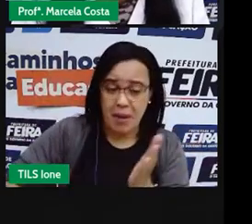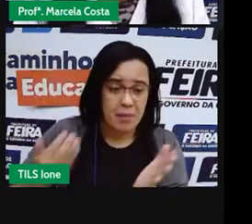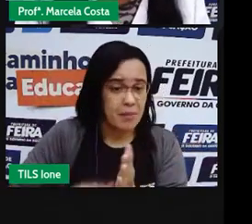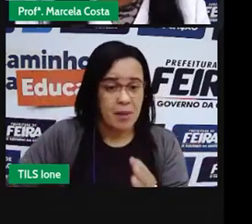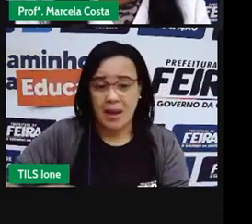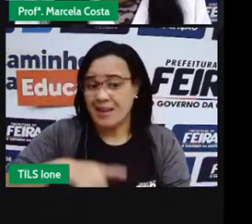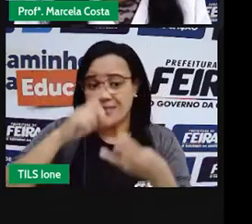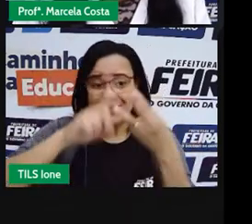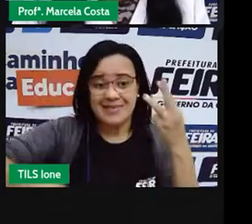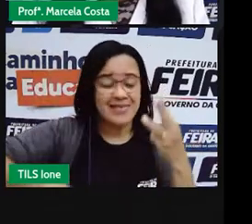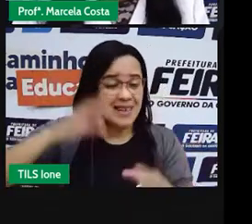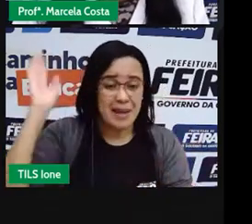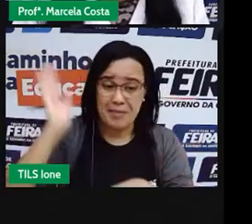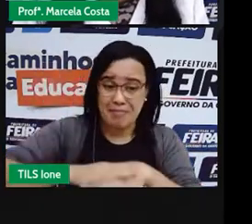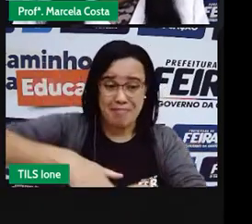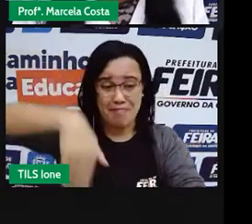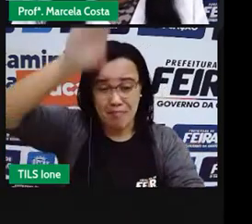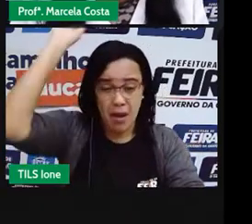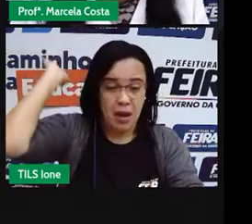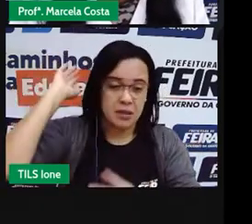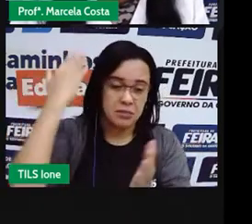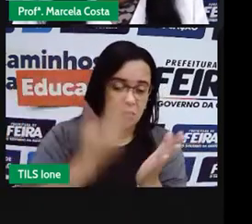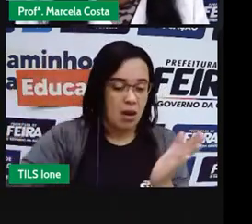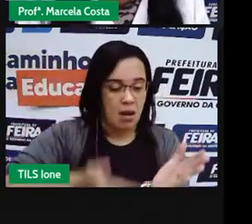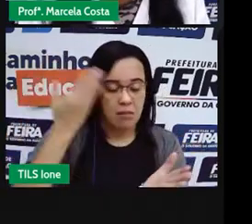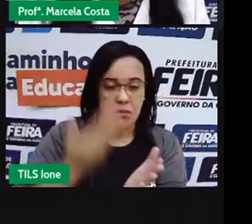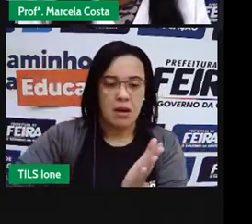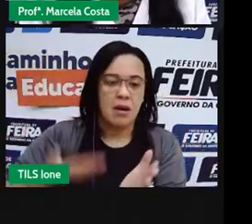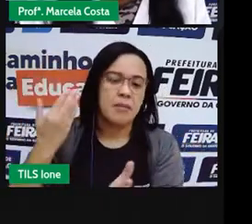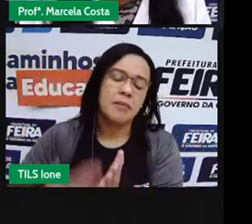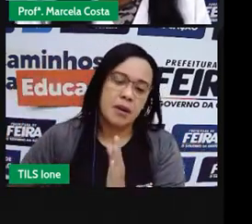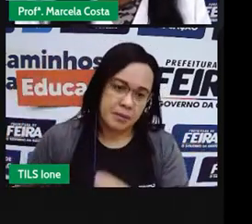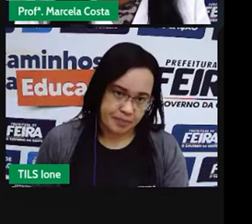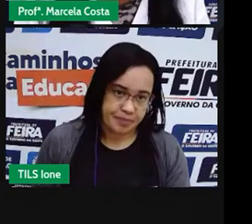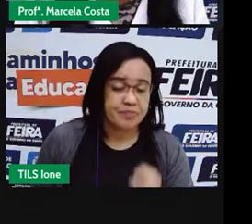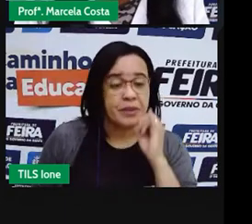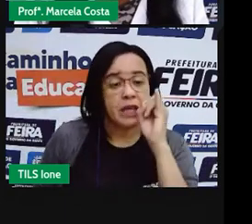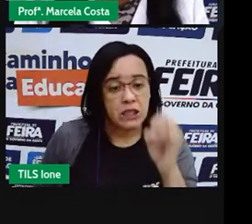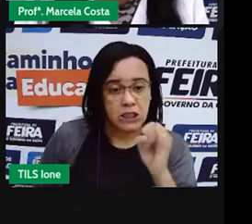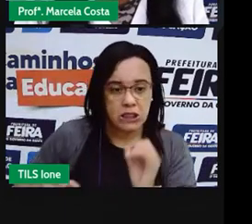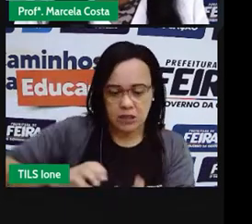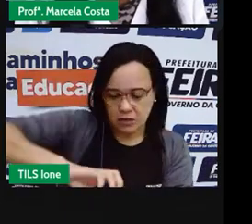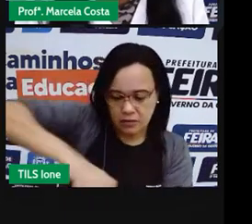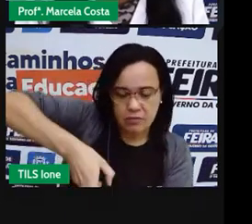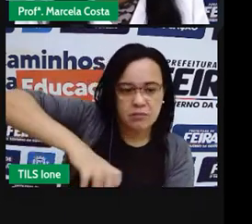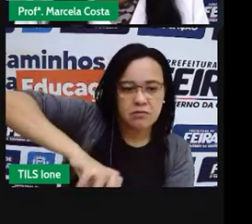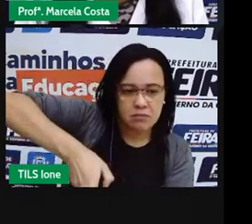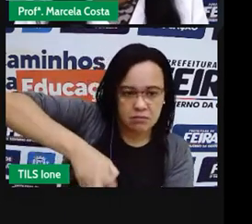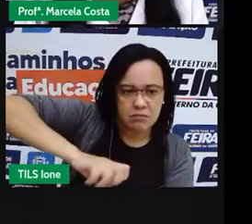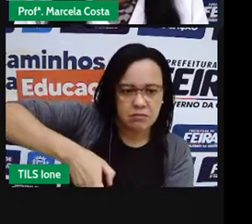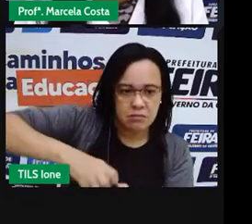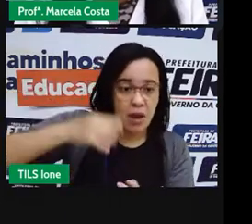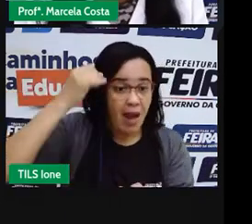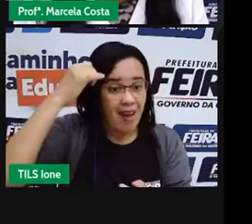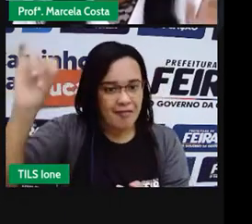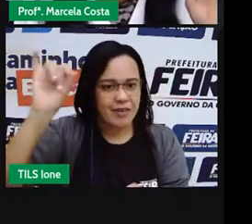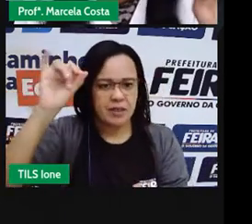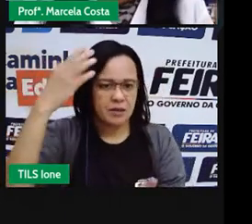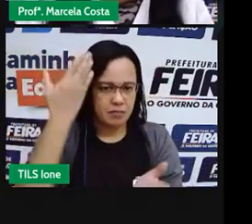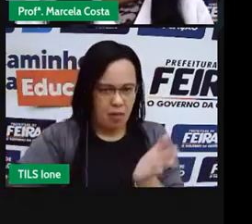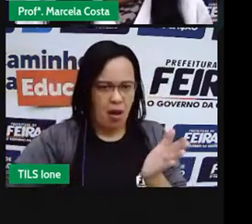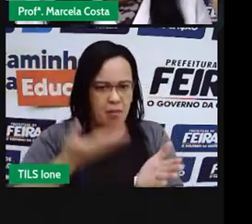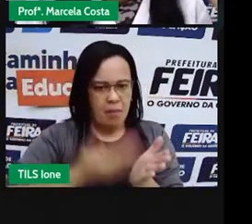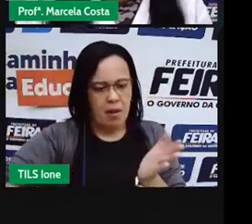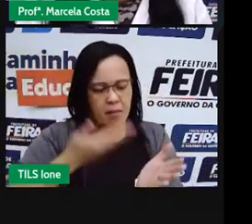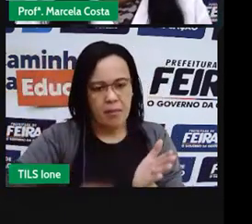do que se você deixasse fechado, se você economizar. Porque